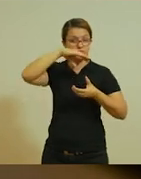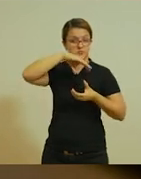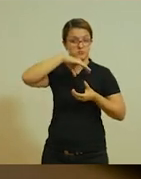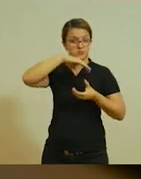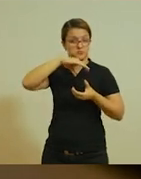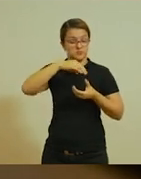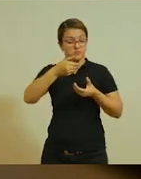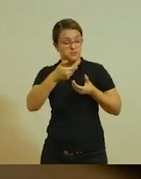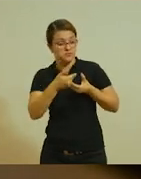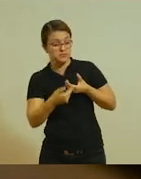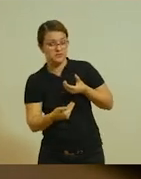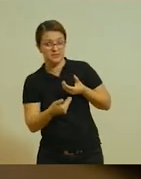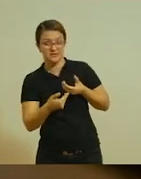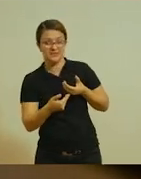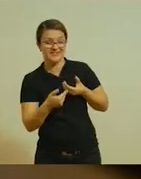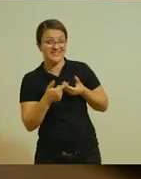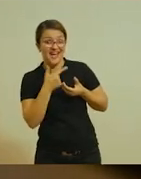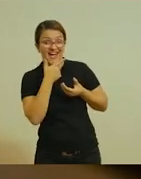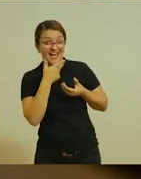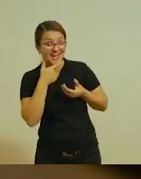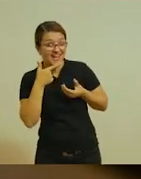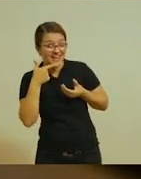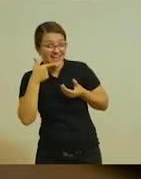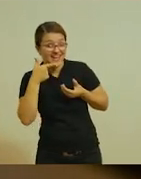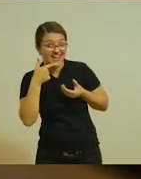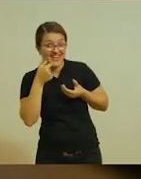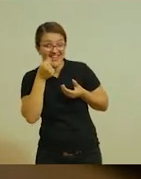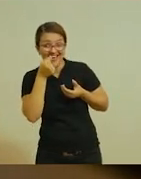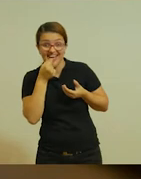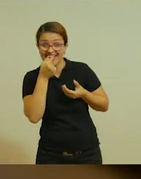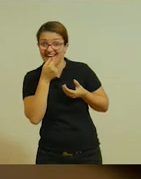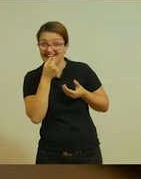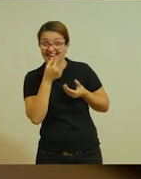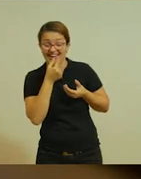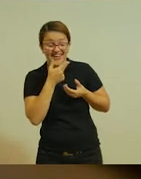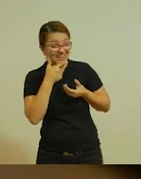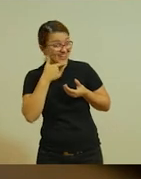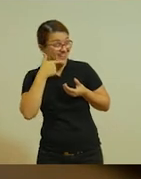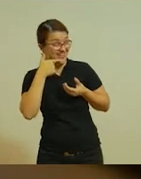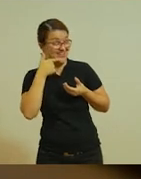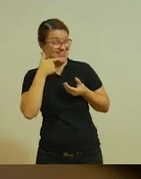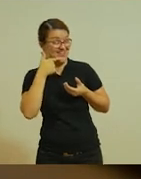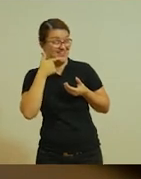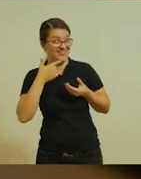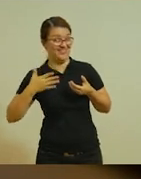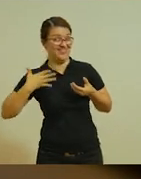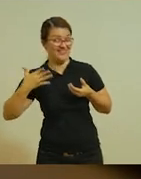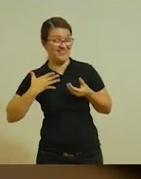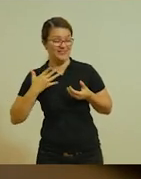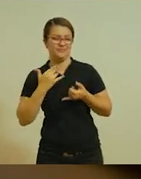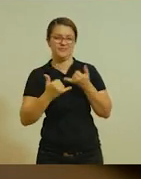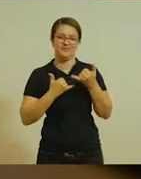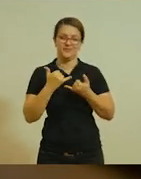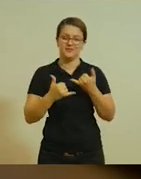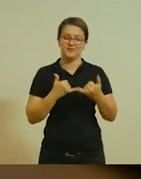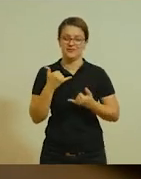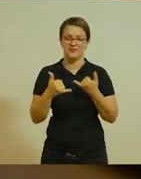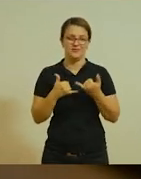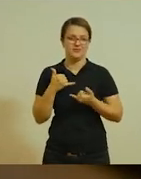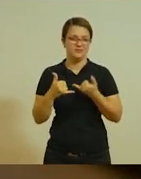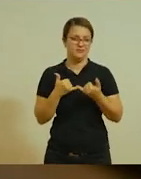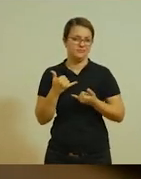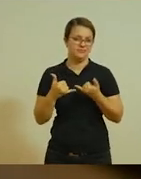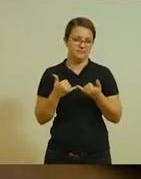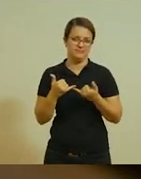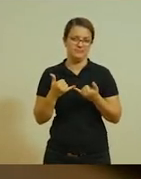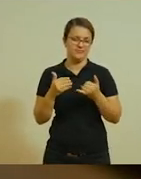Uma carinha bem divertida. Olha os dentinhos. Então, usem bastante e brinquem em casa